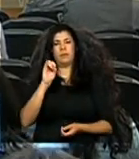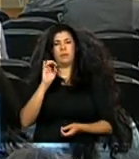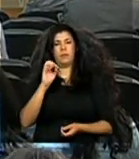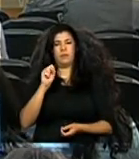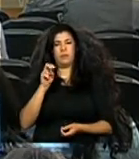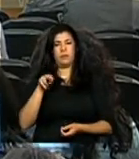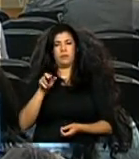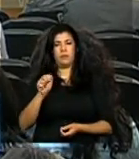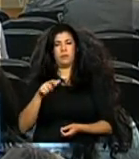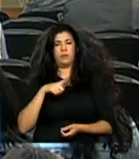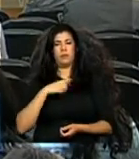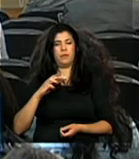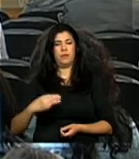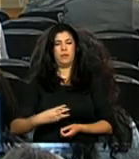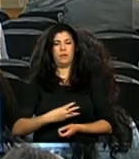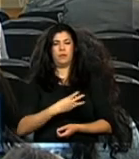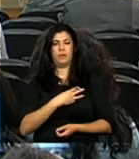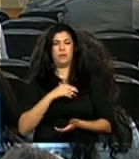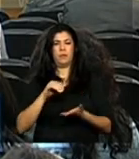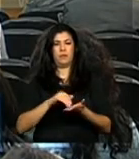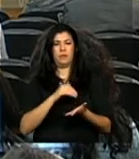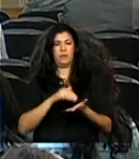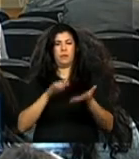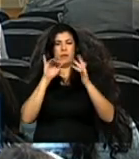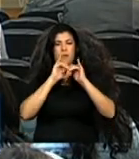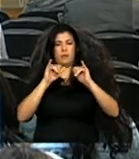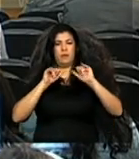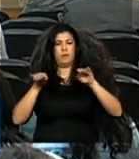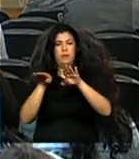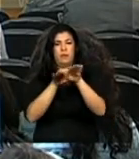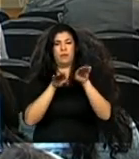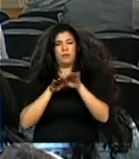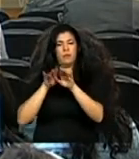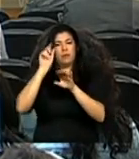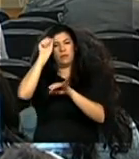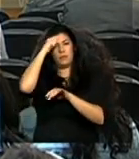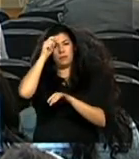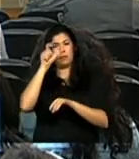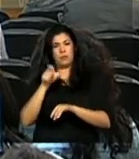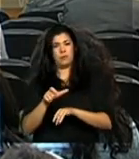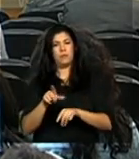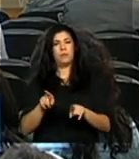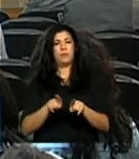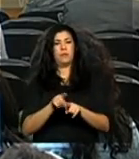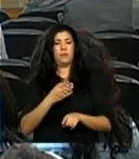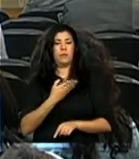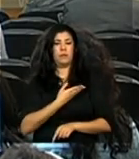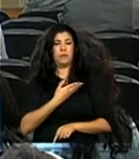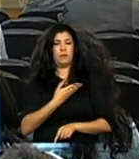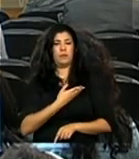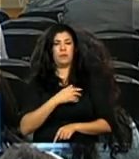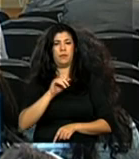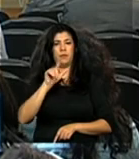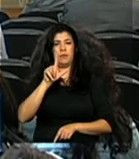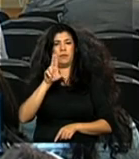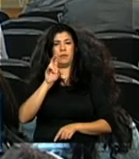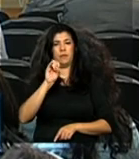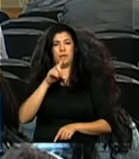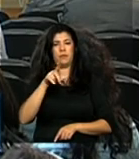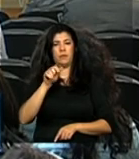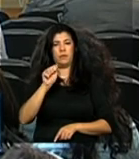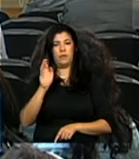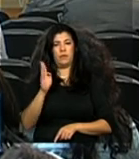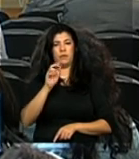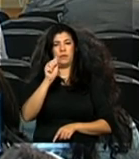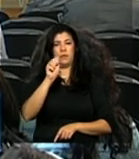de Estado chefe da Secretaria de Promoção da Igualdade Racial minha amiga Luisa Helena de Marios